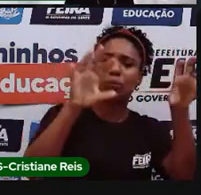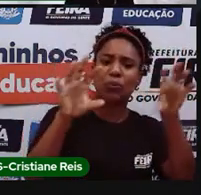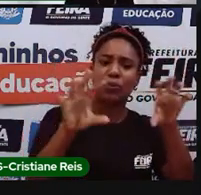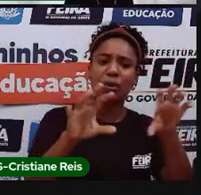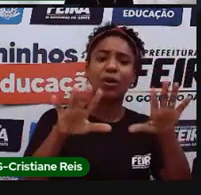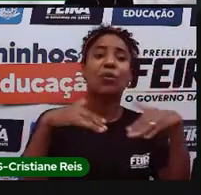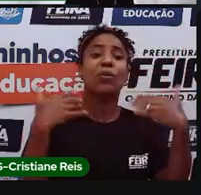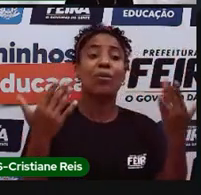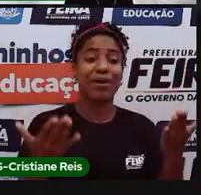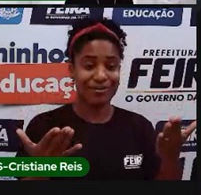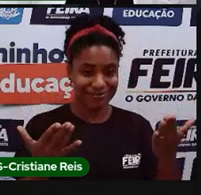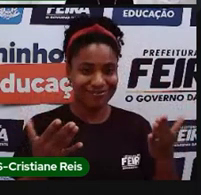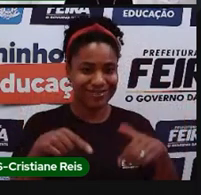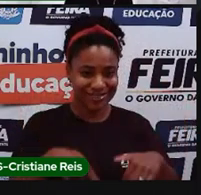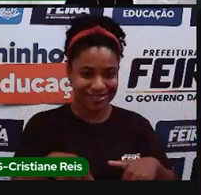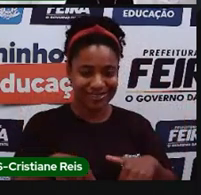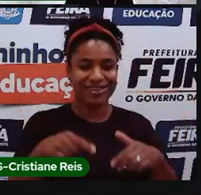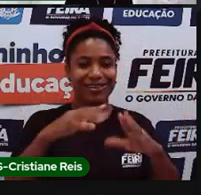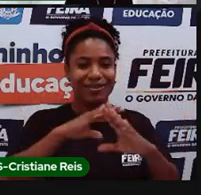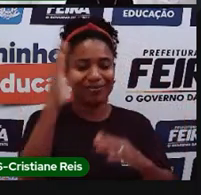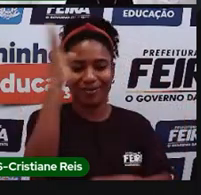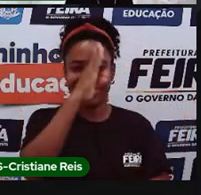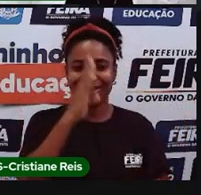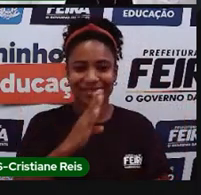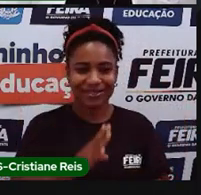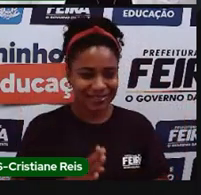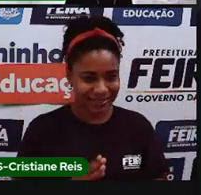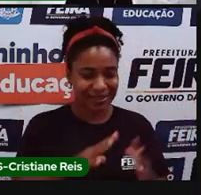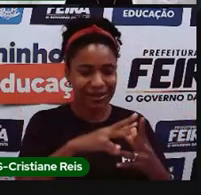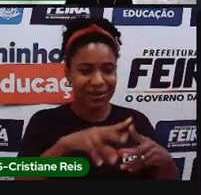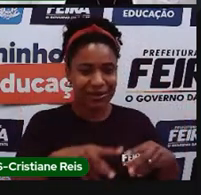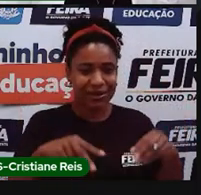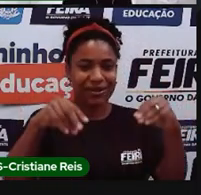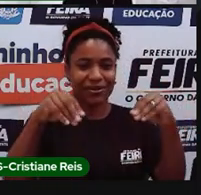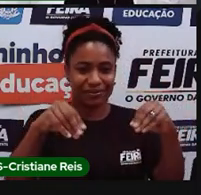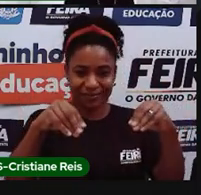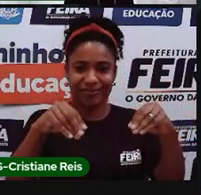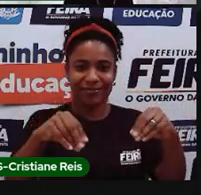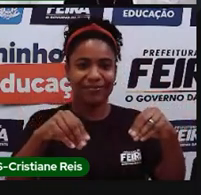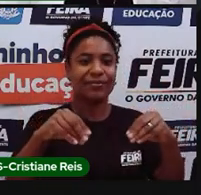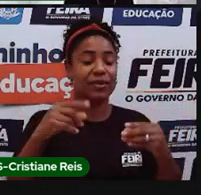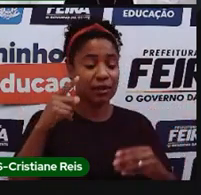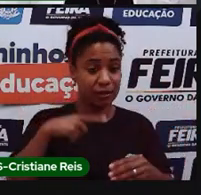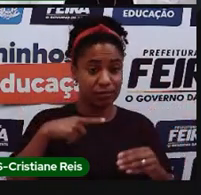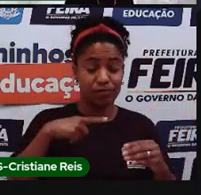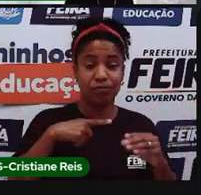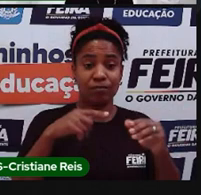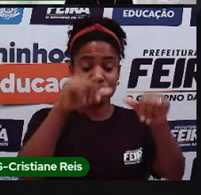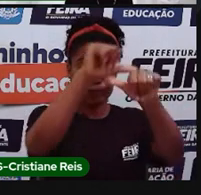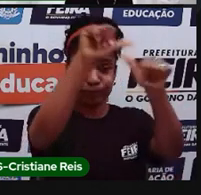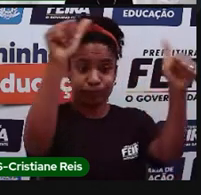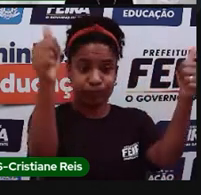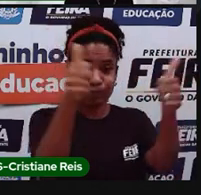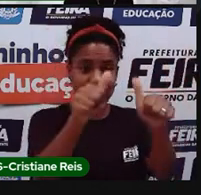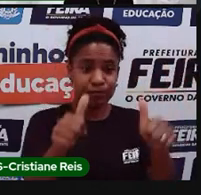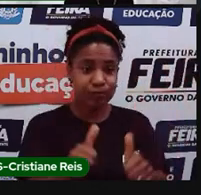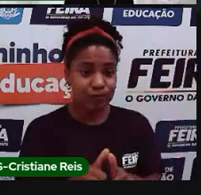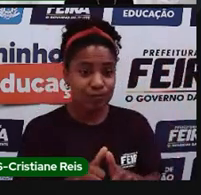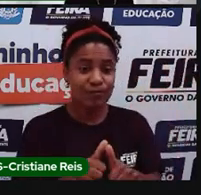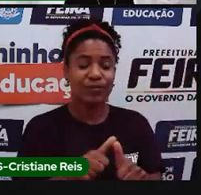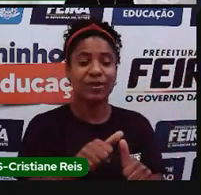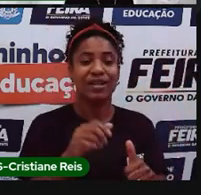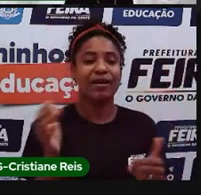nesse caso, do território brasileiro, como eles estão, né, a maior parte das suas terras dentro, né, dos trópicos, a gente percebe que são climas